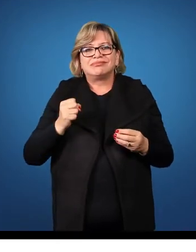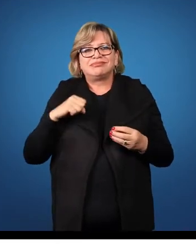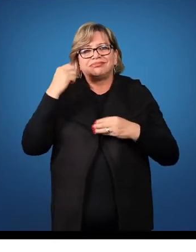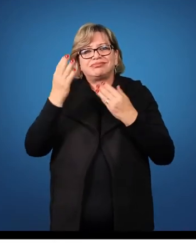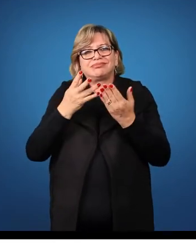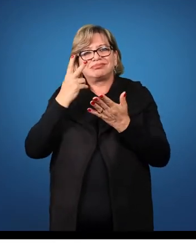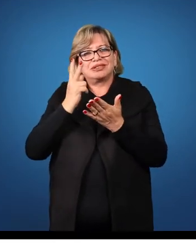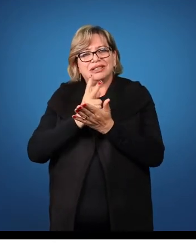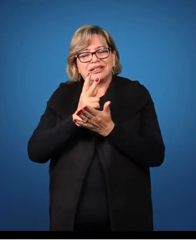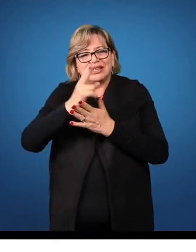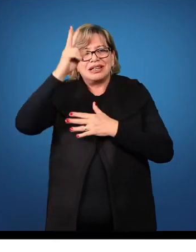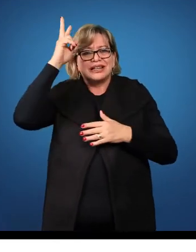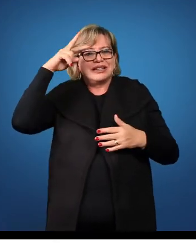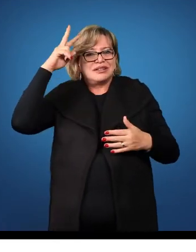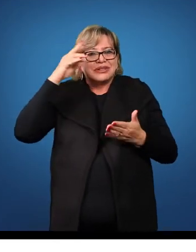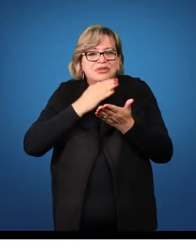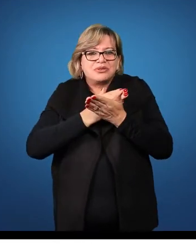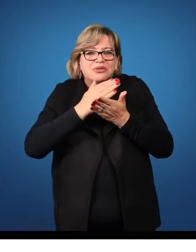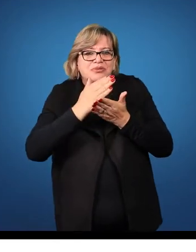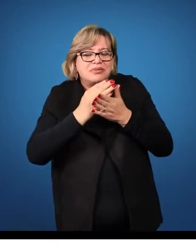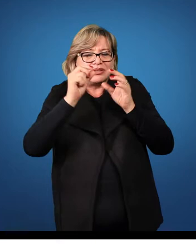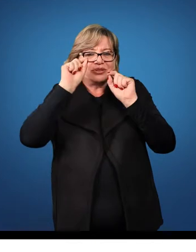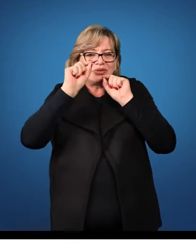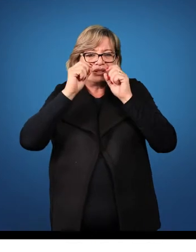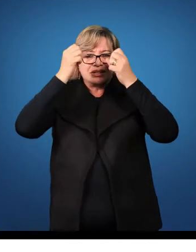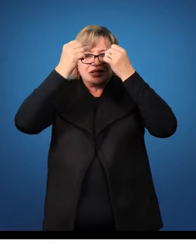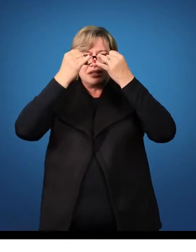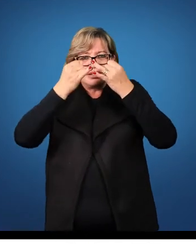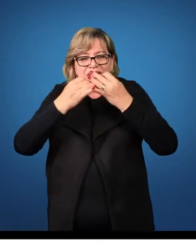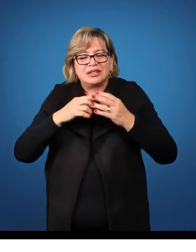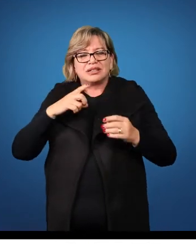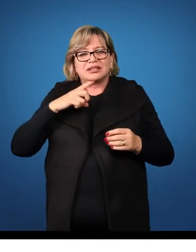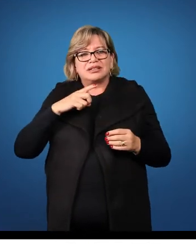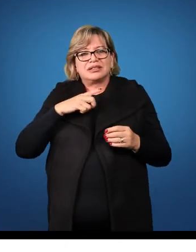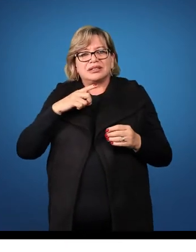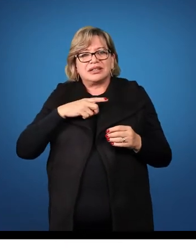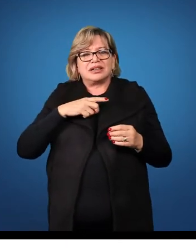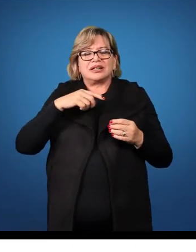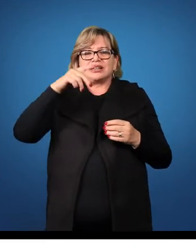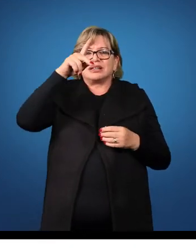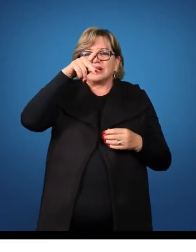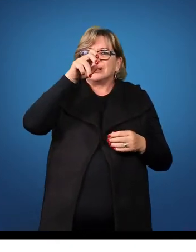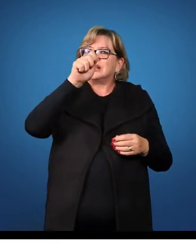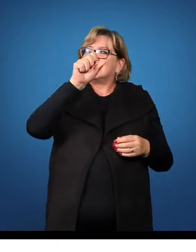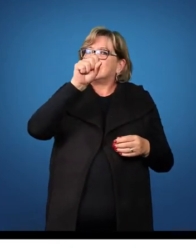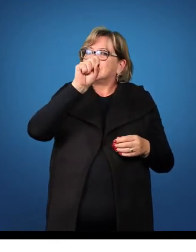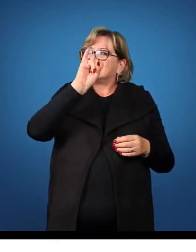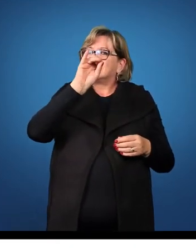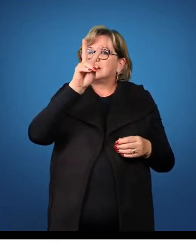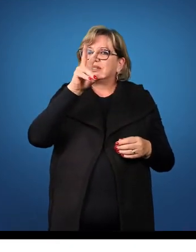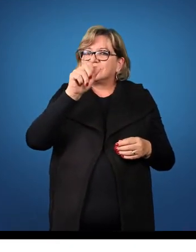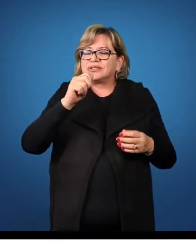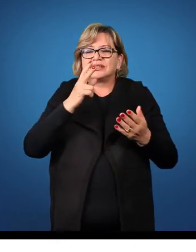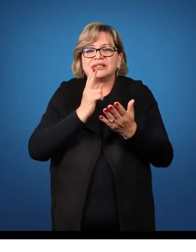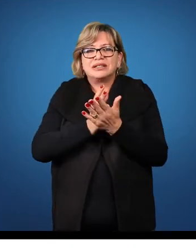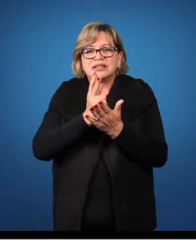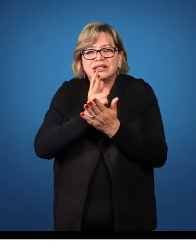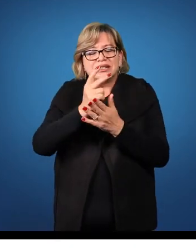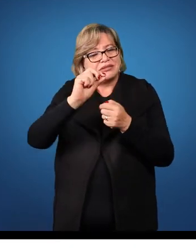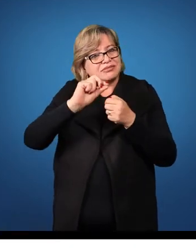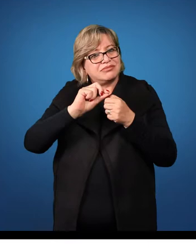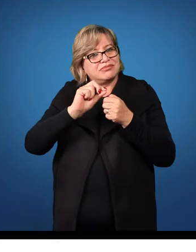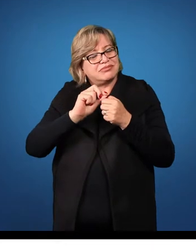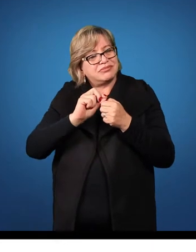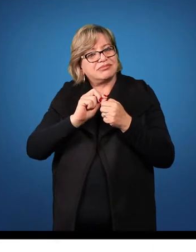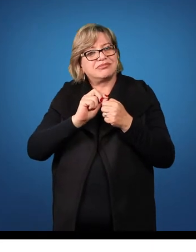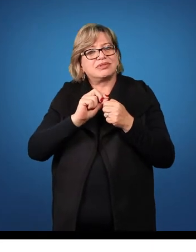e retomando lá o início da nossa fala, o agente da voz passiva, que continua praticando a